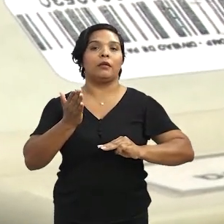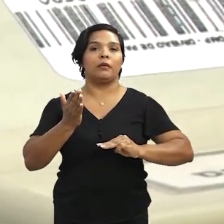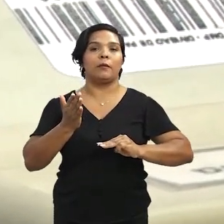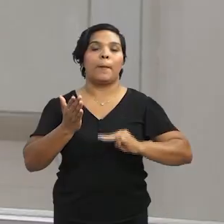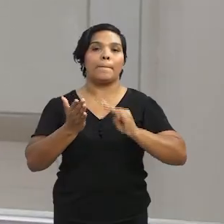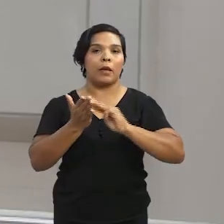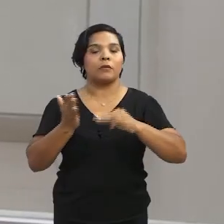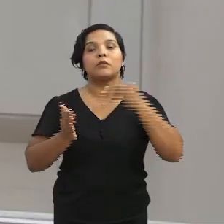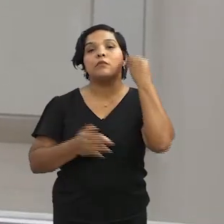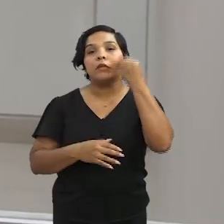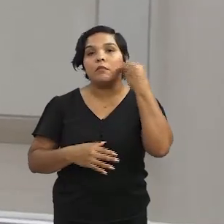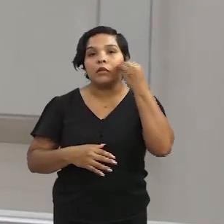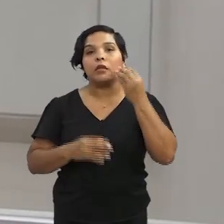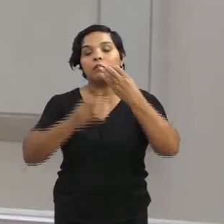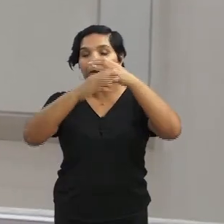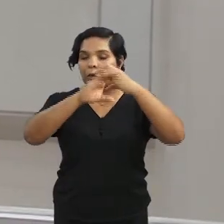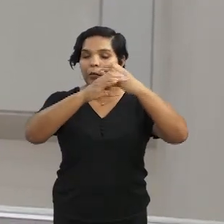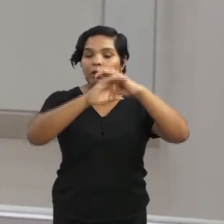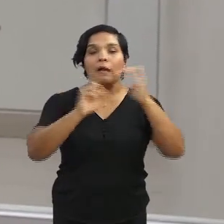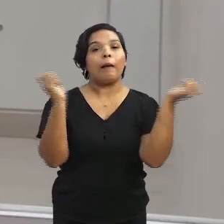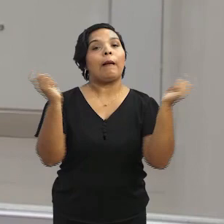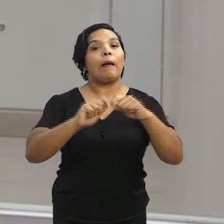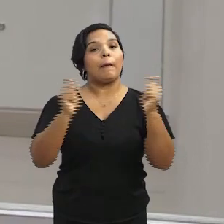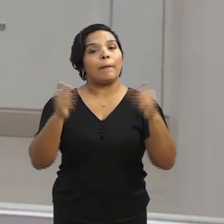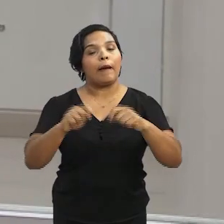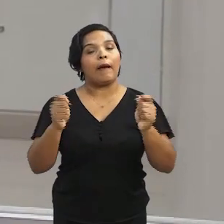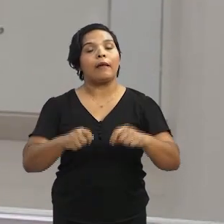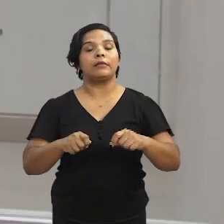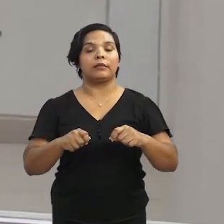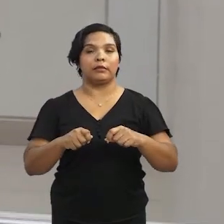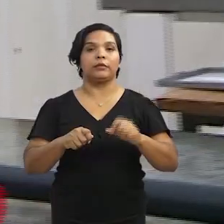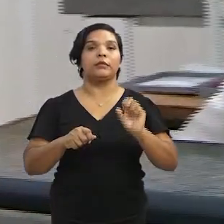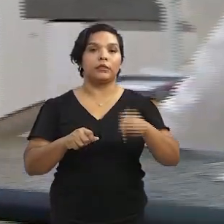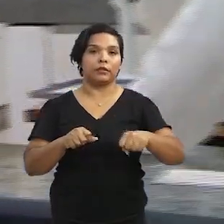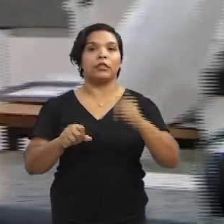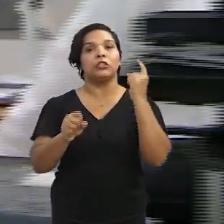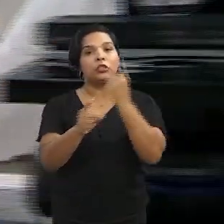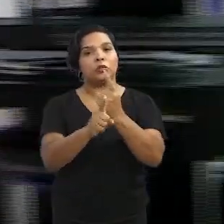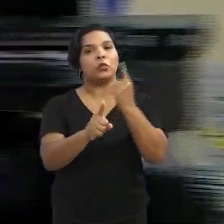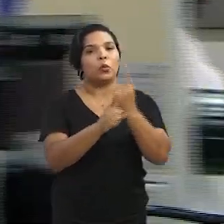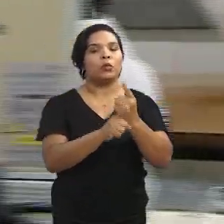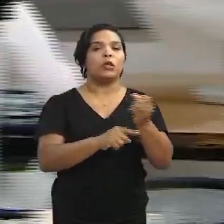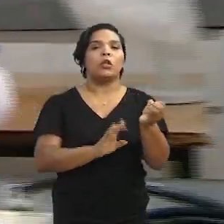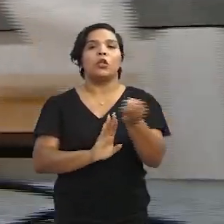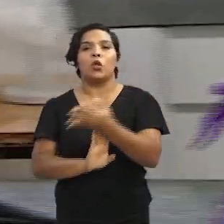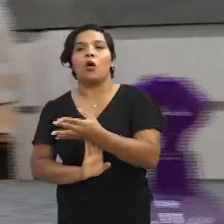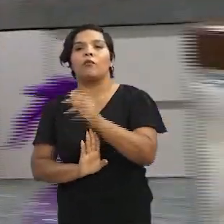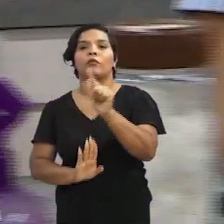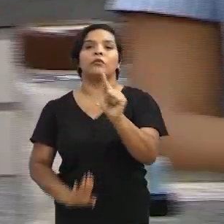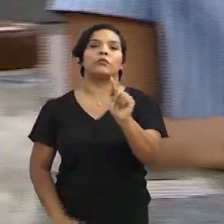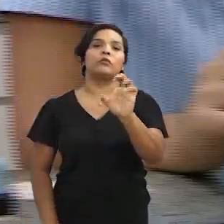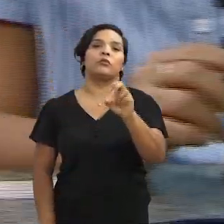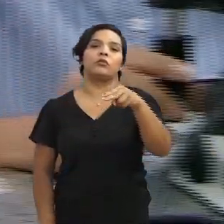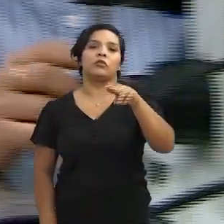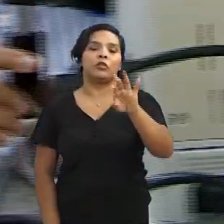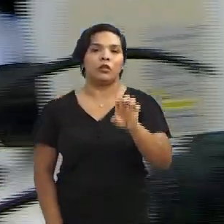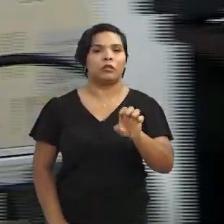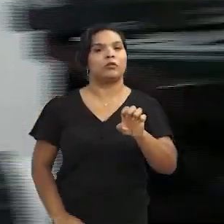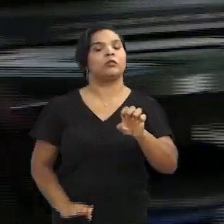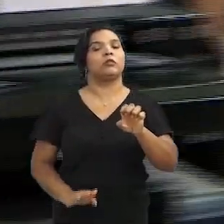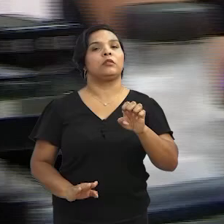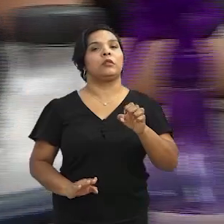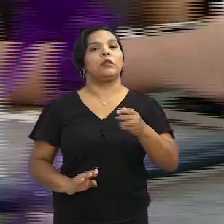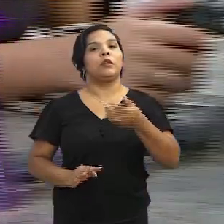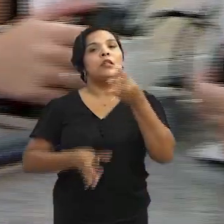estatísticos como os métodos experimentais do laboratório são capazes de descobrir novos genes e potenciais alvos